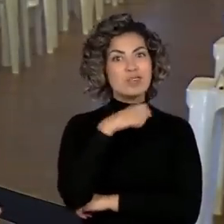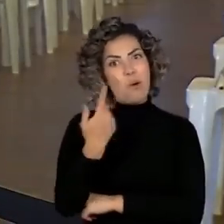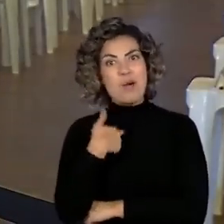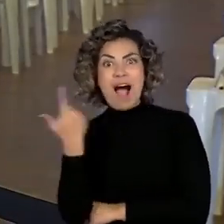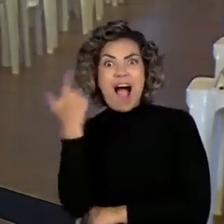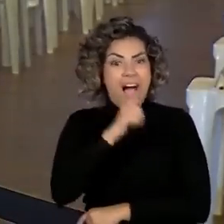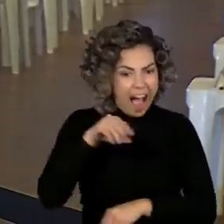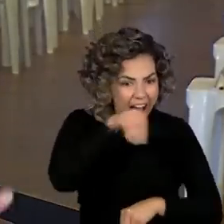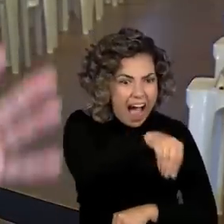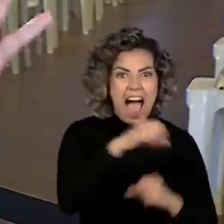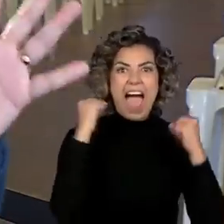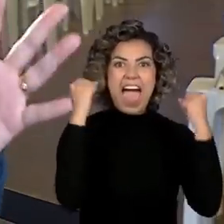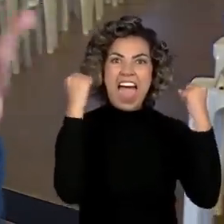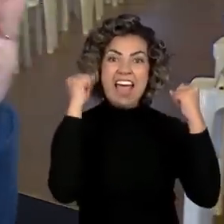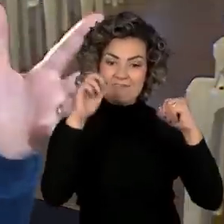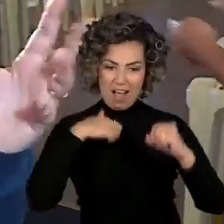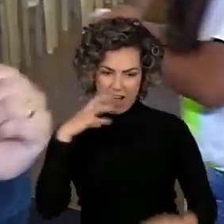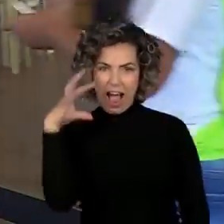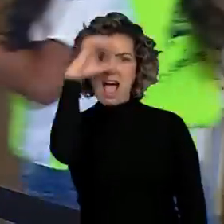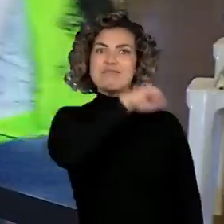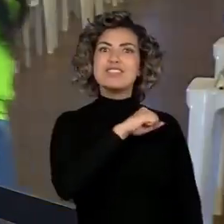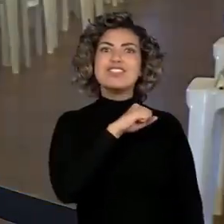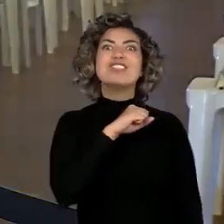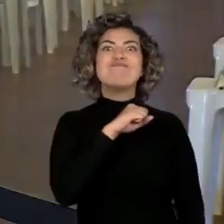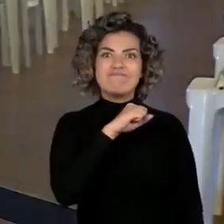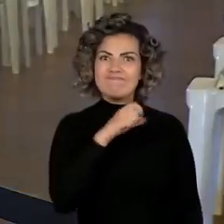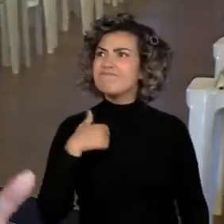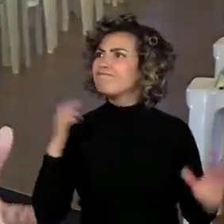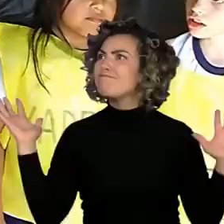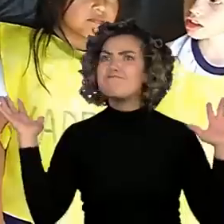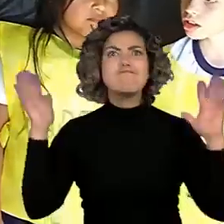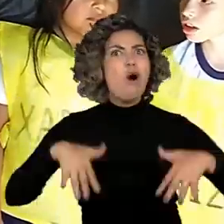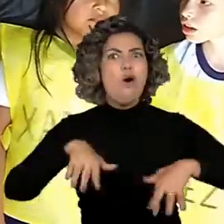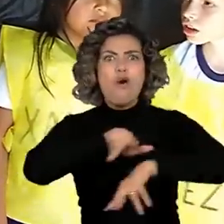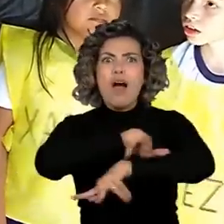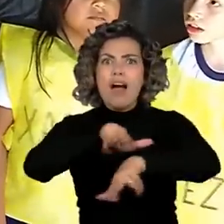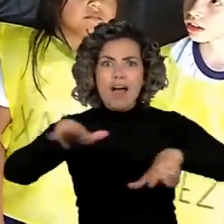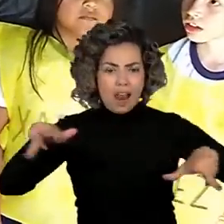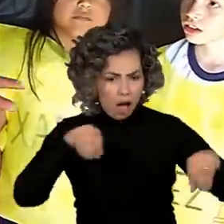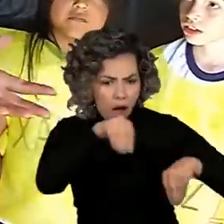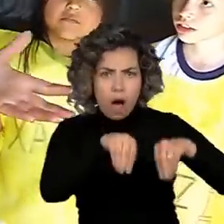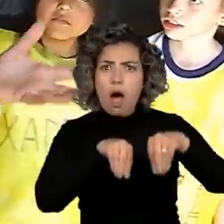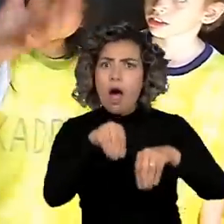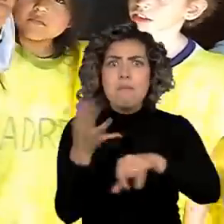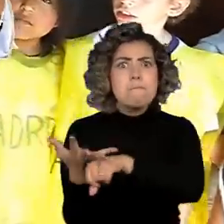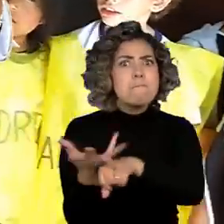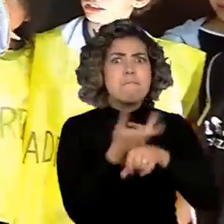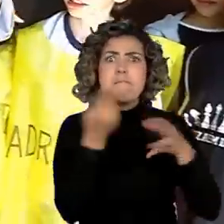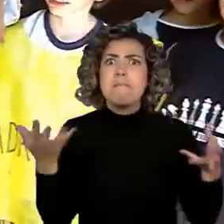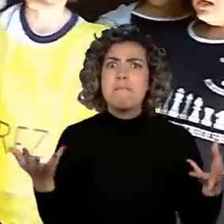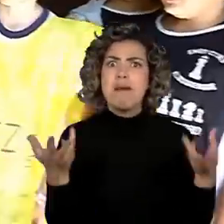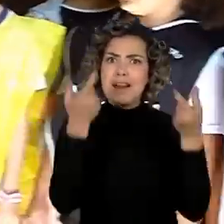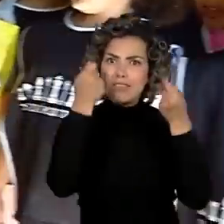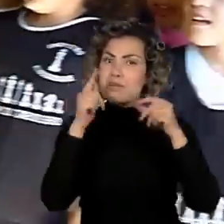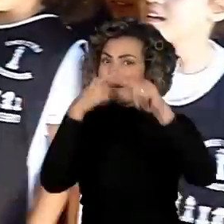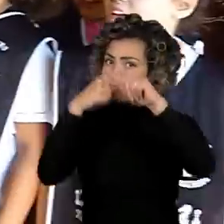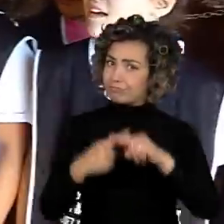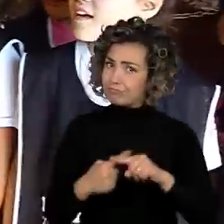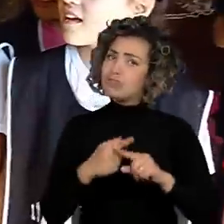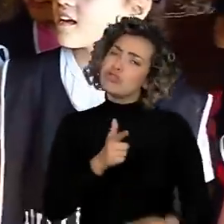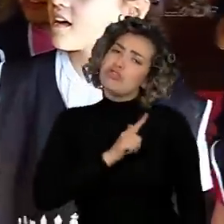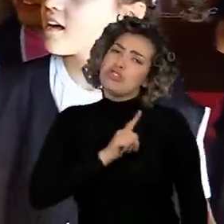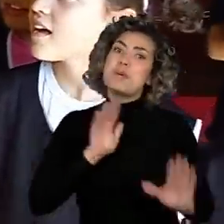um torneio de xadrez nesse esporte, com tanta criança jogando e jogando bem. Tem competição, tem competição, mas também tem muita